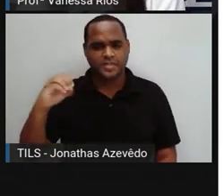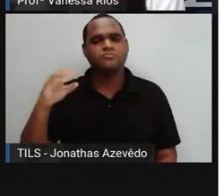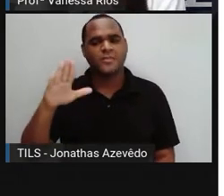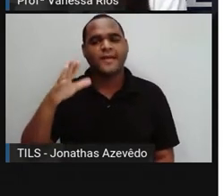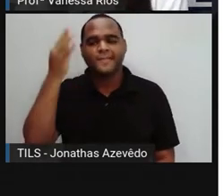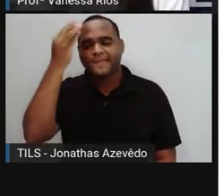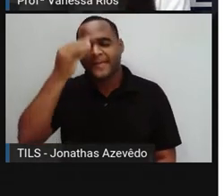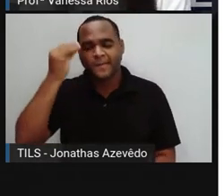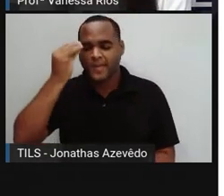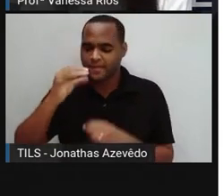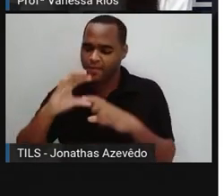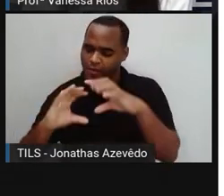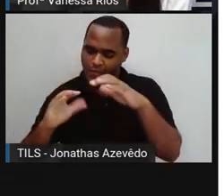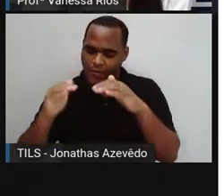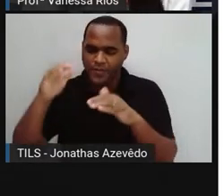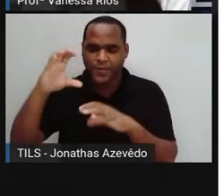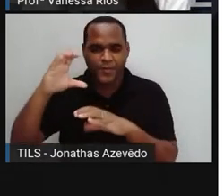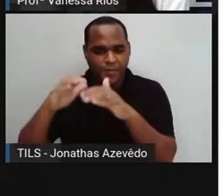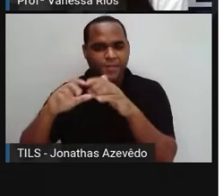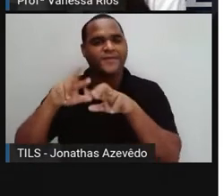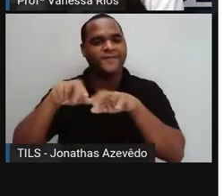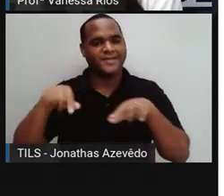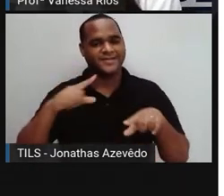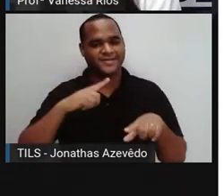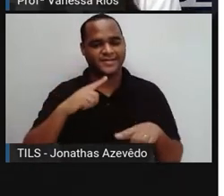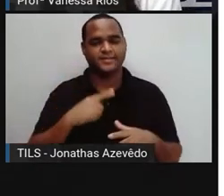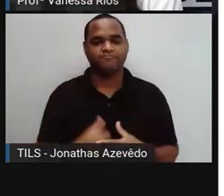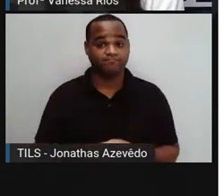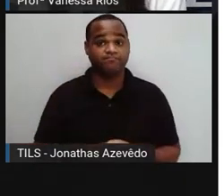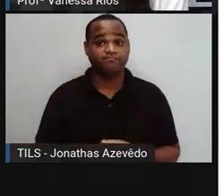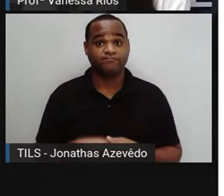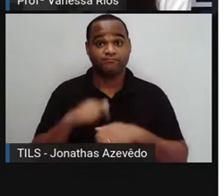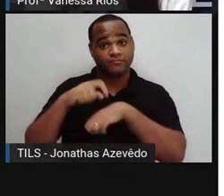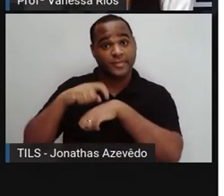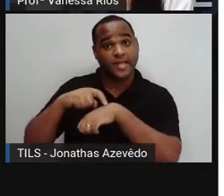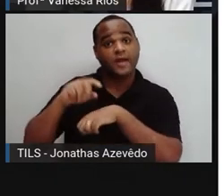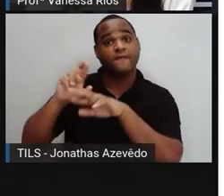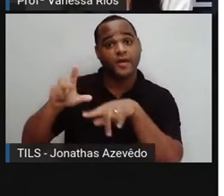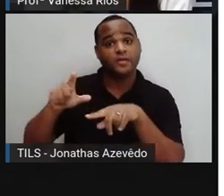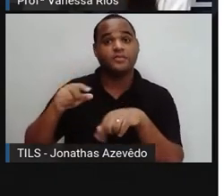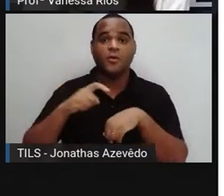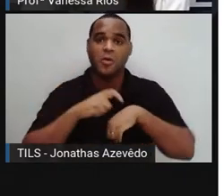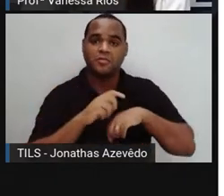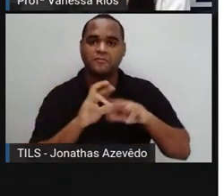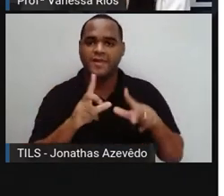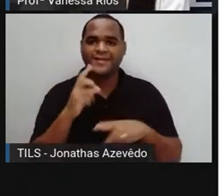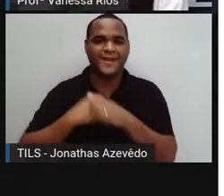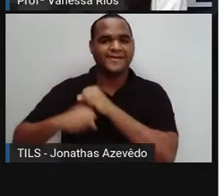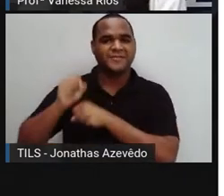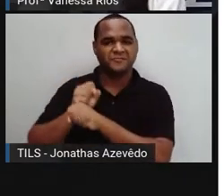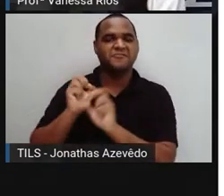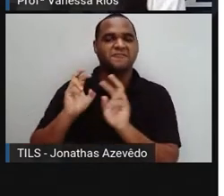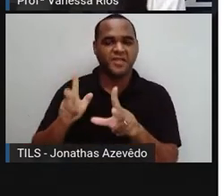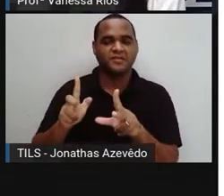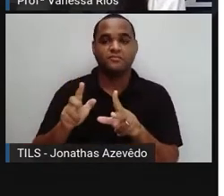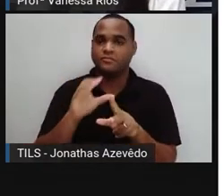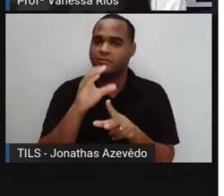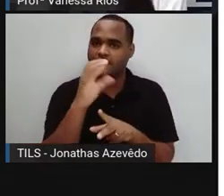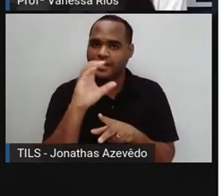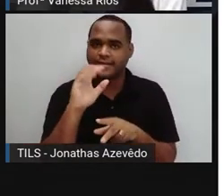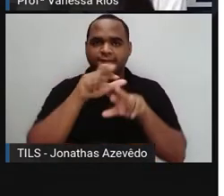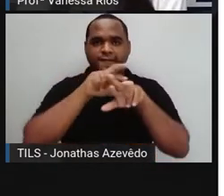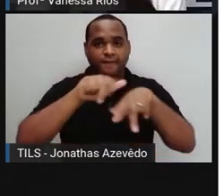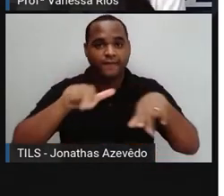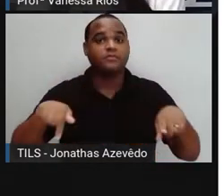acordo com uma nova descoberta, né? Em tempos diferentes, em momentos diferentes, vários cientistas